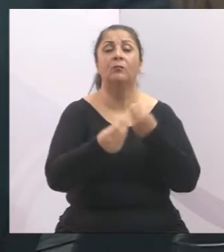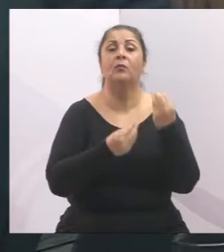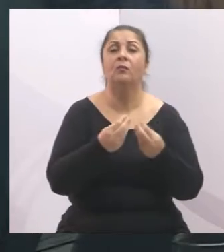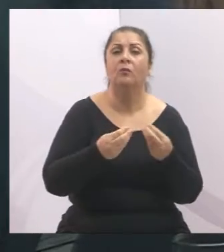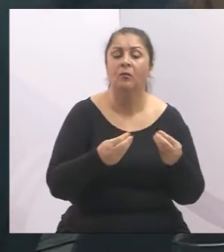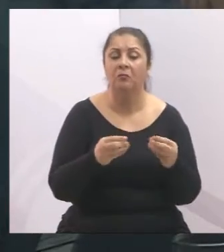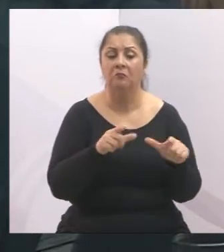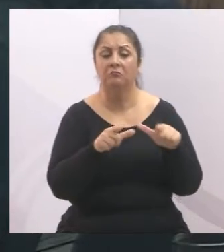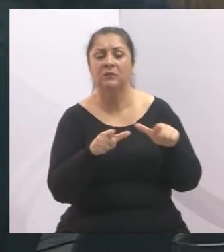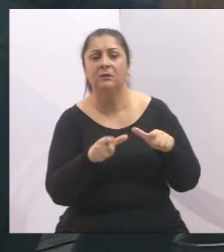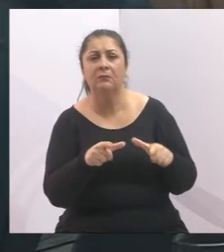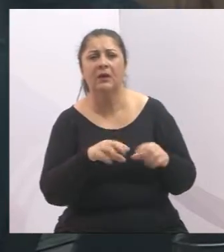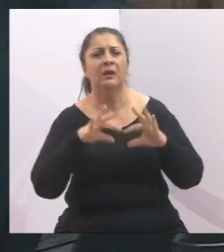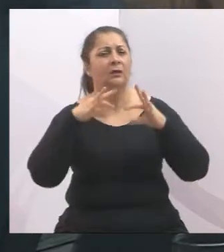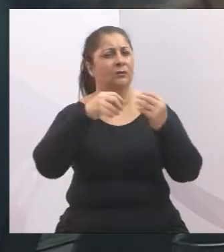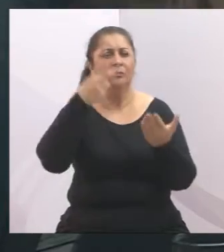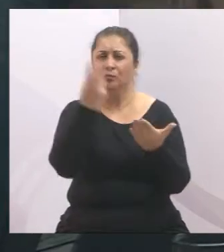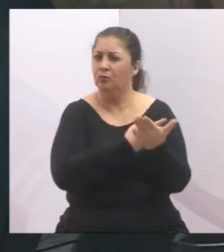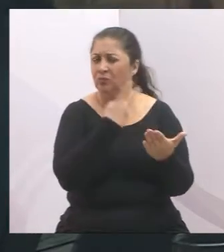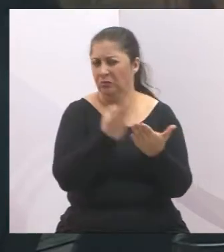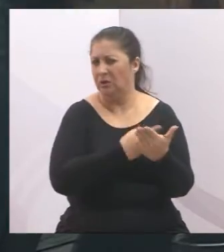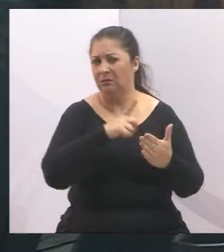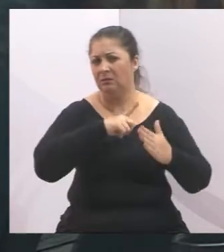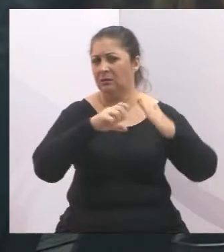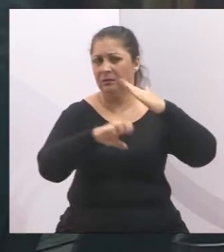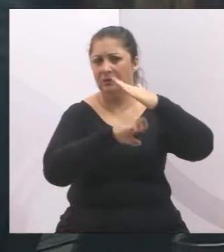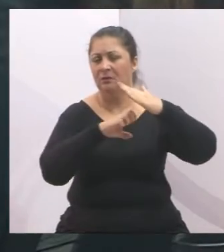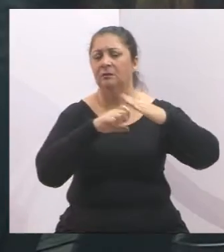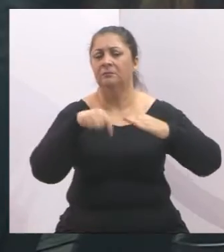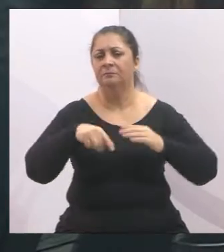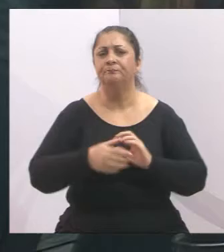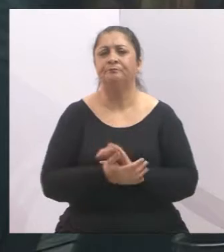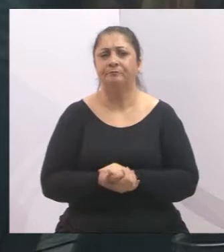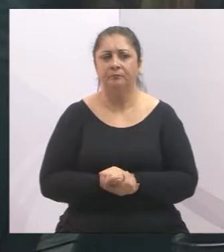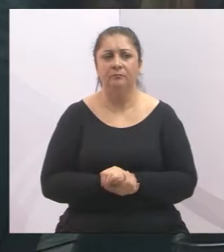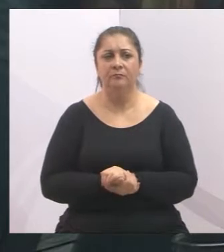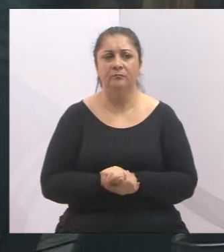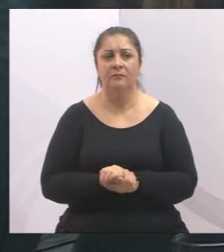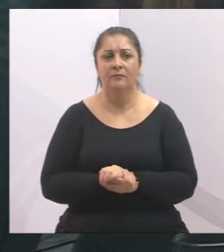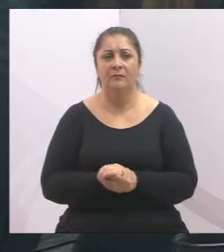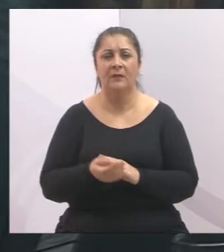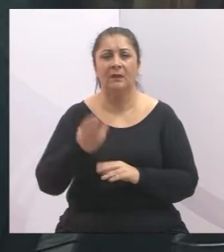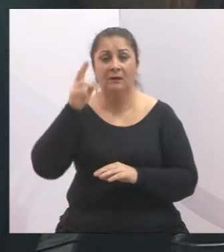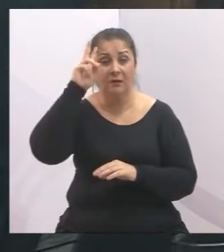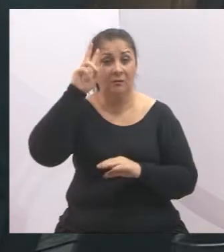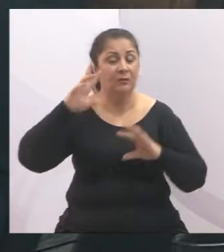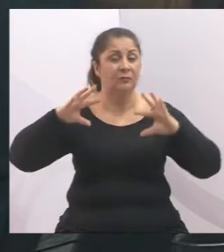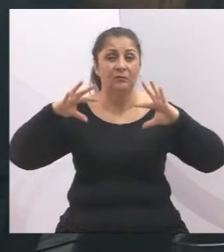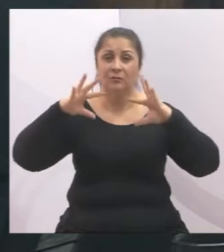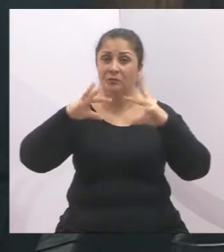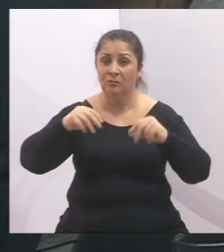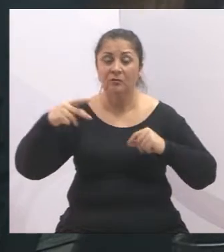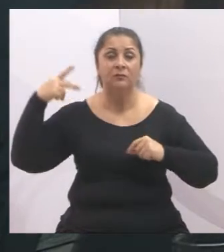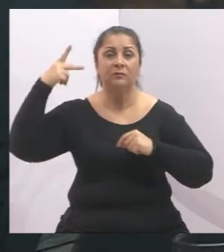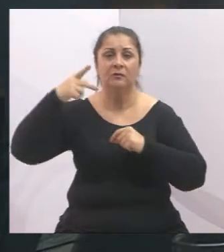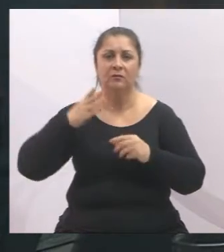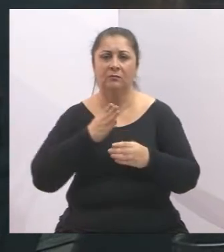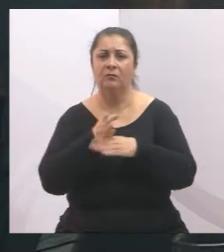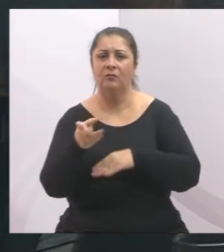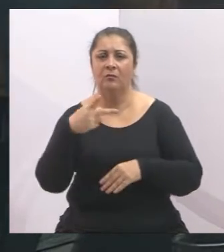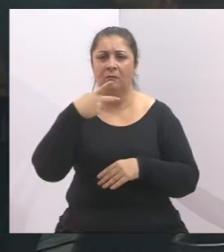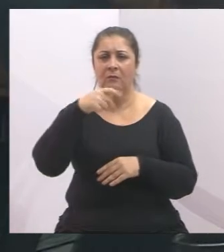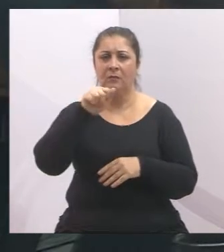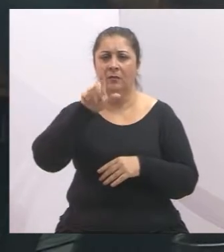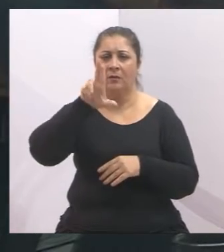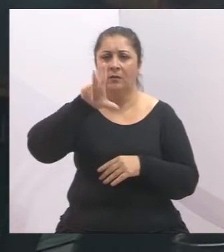irregularidades que a empresa ambiental tem no nosso município. Eu quero aqui lembrar de todos os vereadores que foram, o Paulinho dos